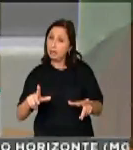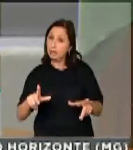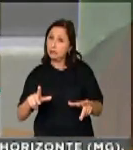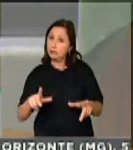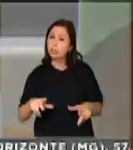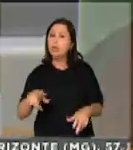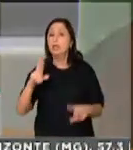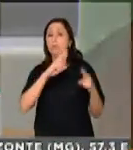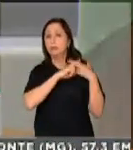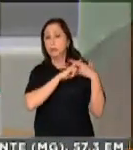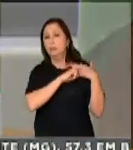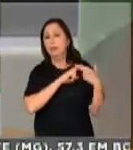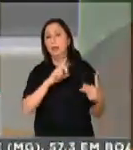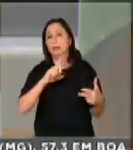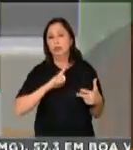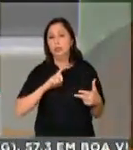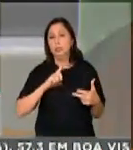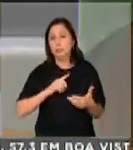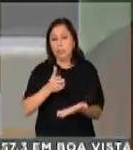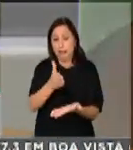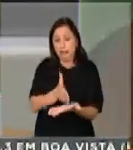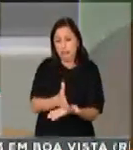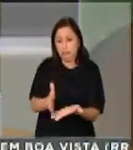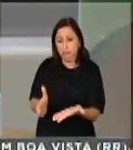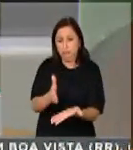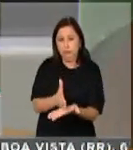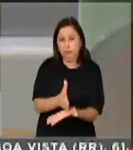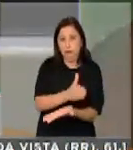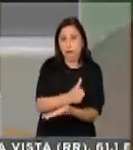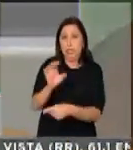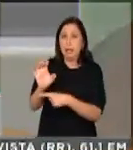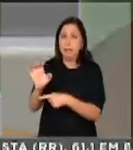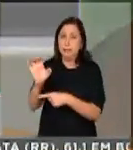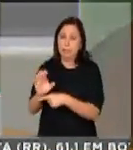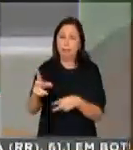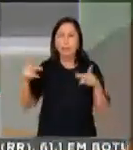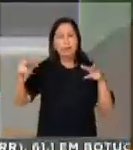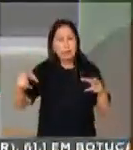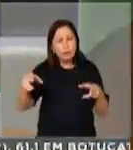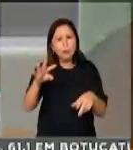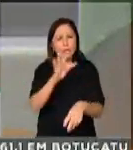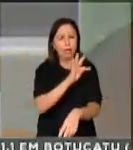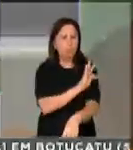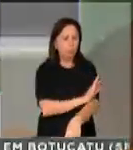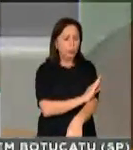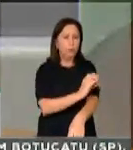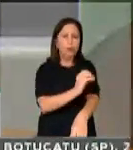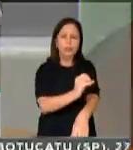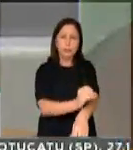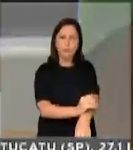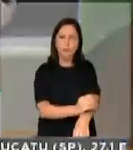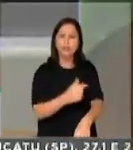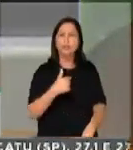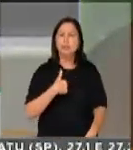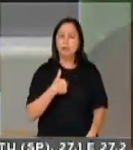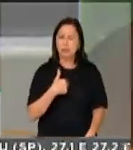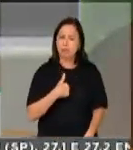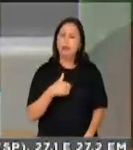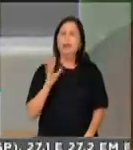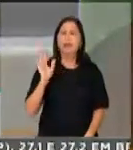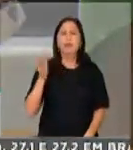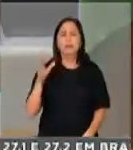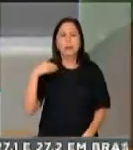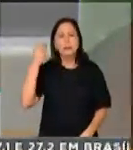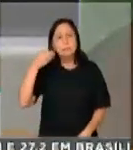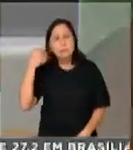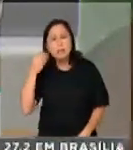pedaço lá de Goiás. Eu fui, como deputado estadual, responsável pela emancipação de meia dúzia